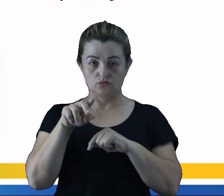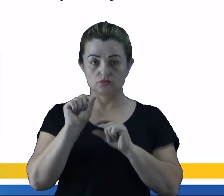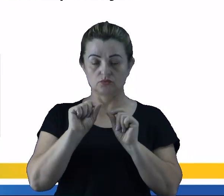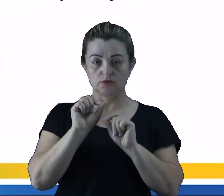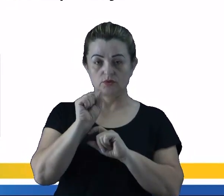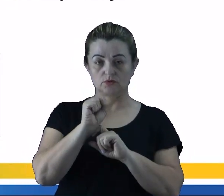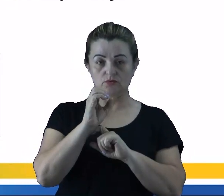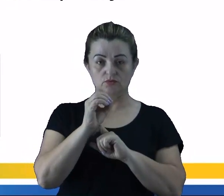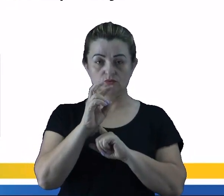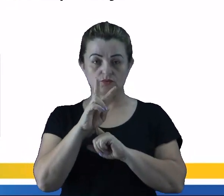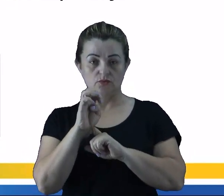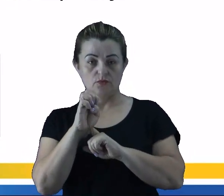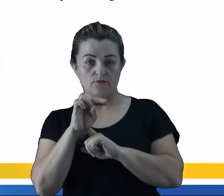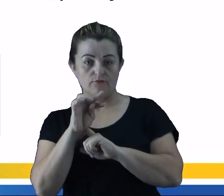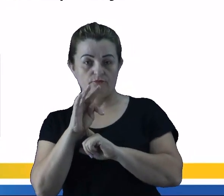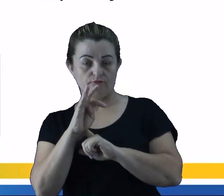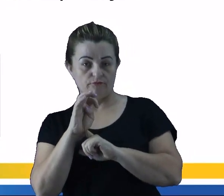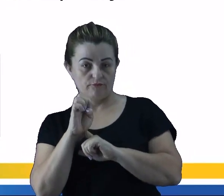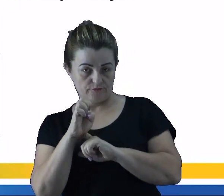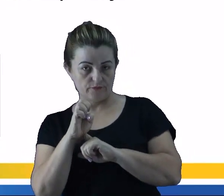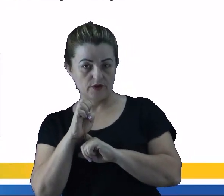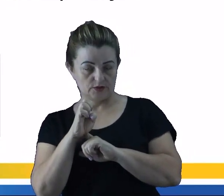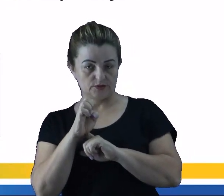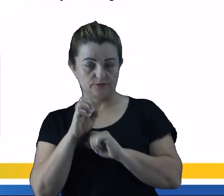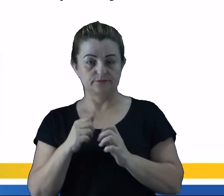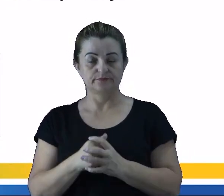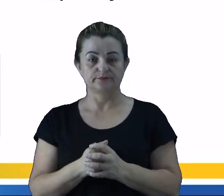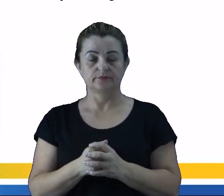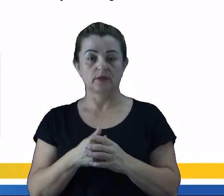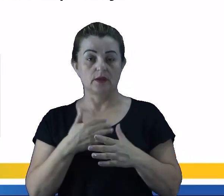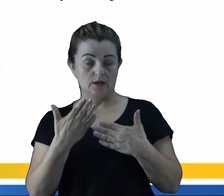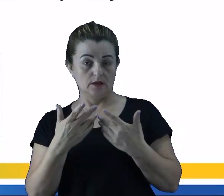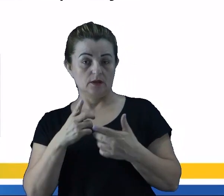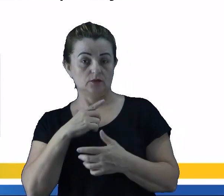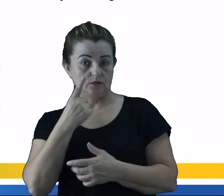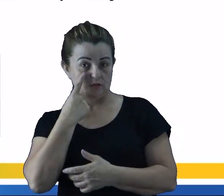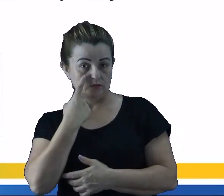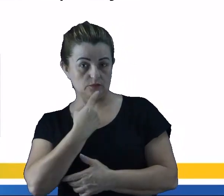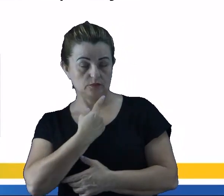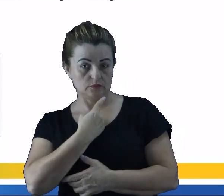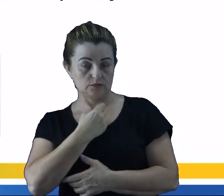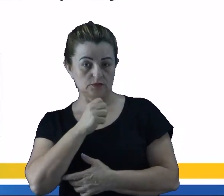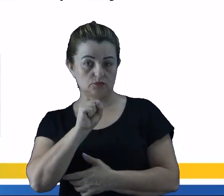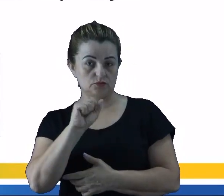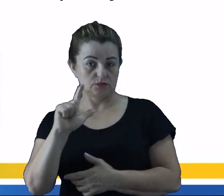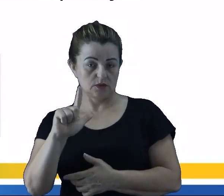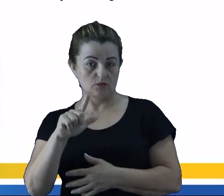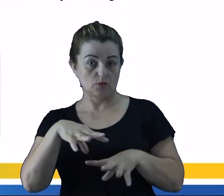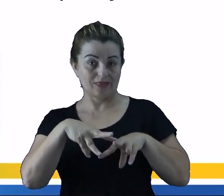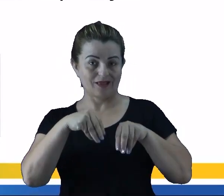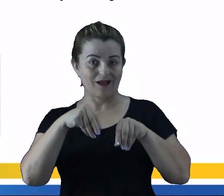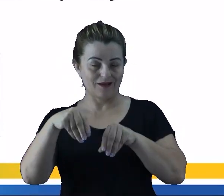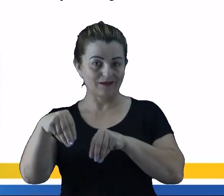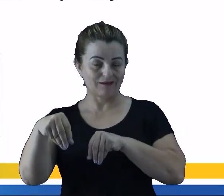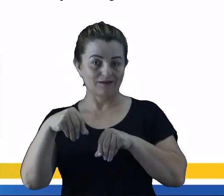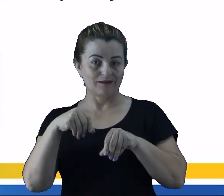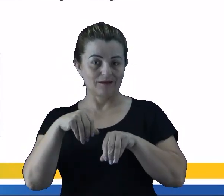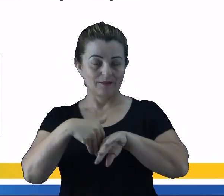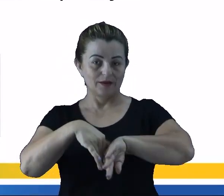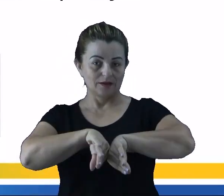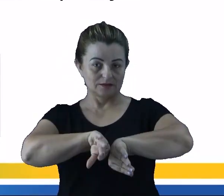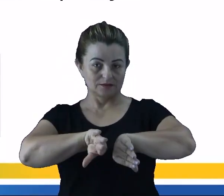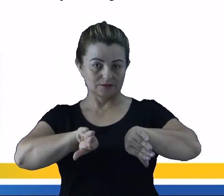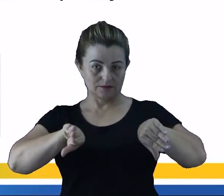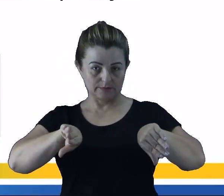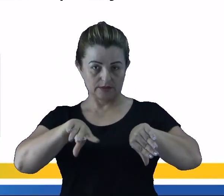componentes vai apresentar o que? Uma solubilidade a um dado solvente. Então, a gente tem aí o exemplo do sal e da areia, né, quando a gente quer separar esses dois,